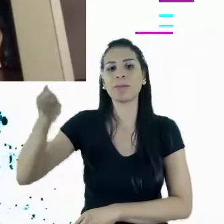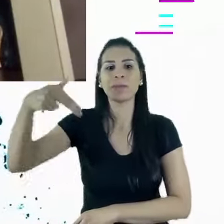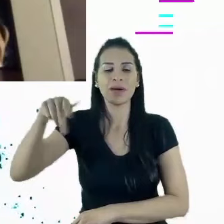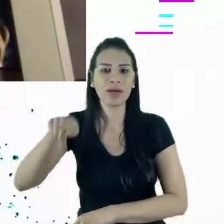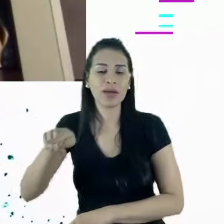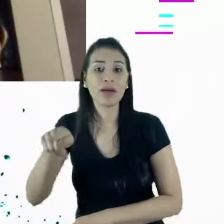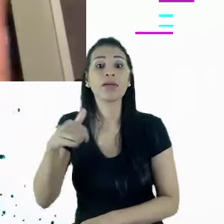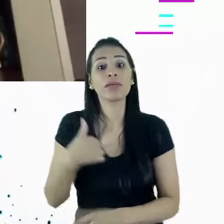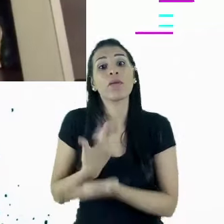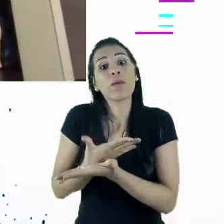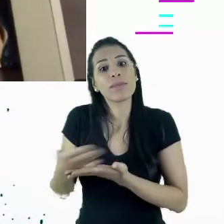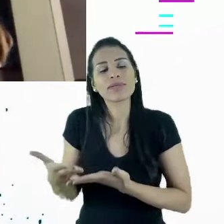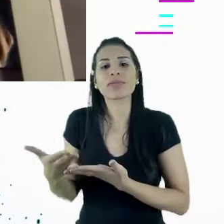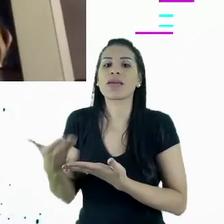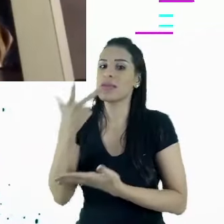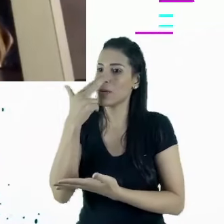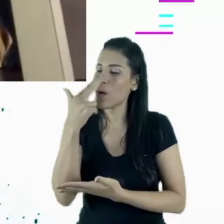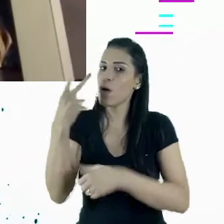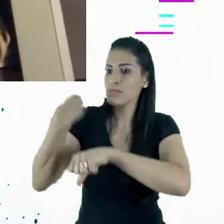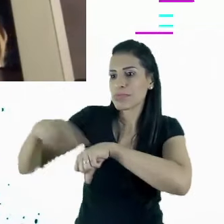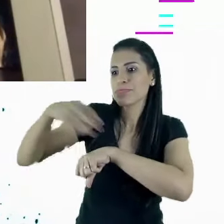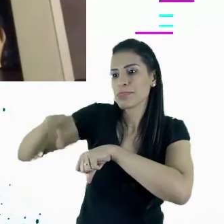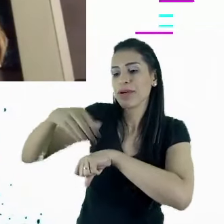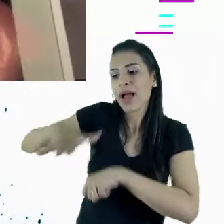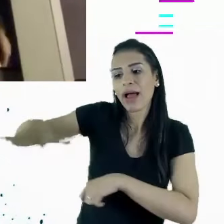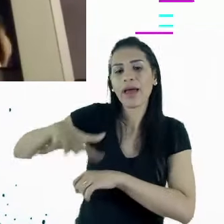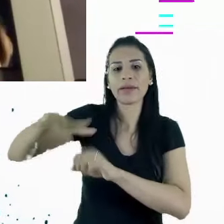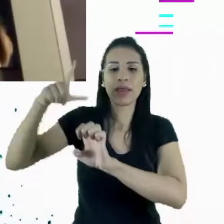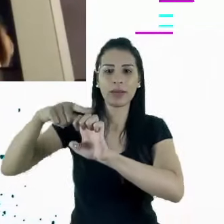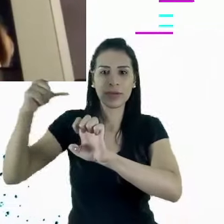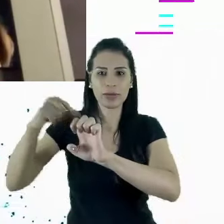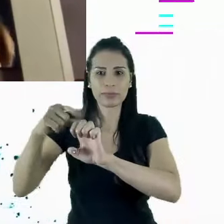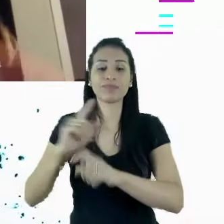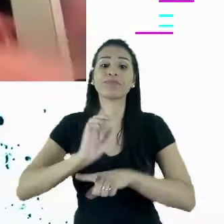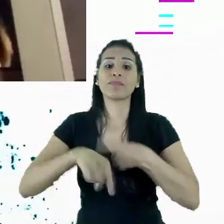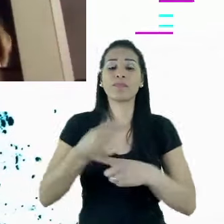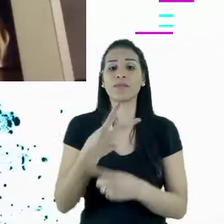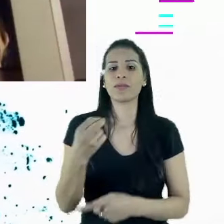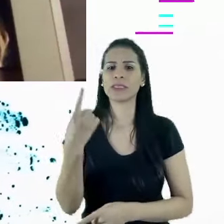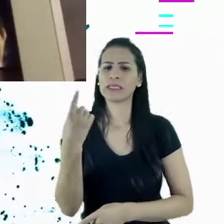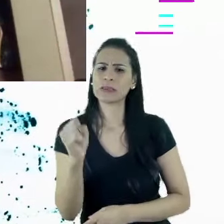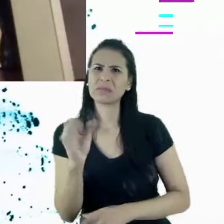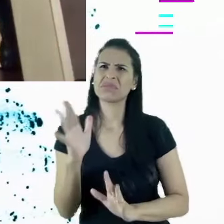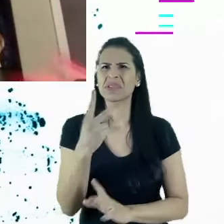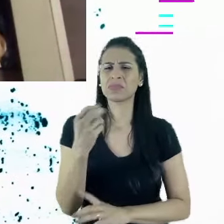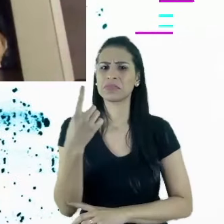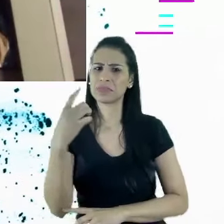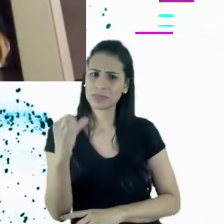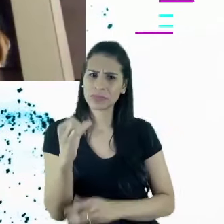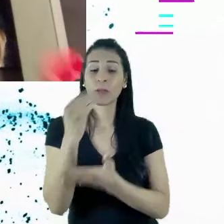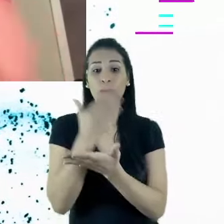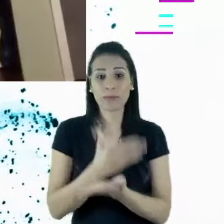e eu comecei a devolver um pouco para esse grande círculo do empreendedorismo. Montei em 2018, comecinho de 2019, o